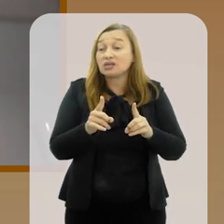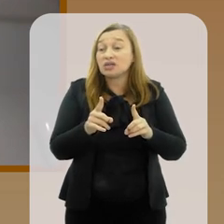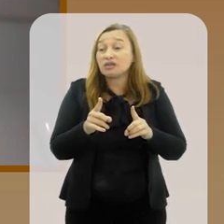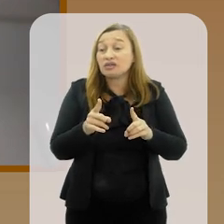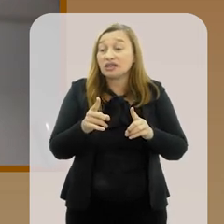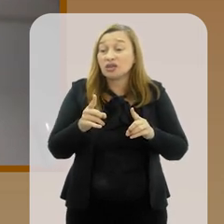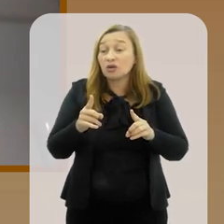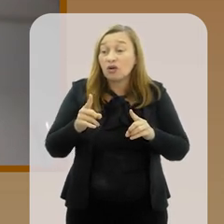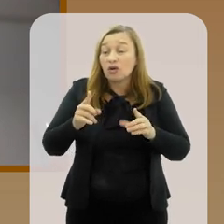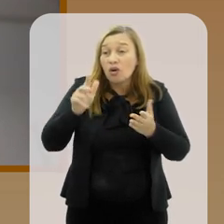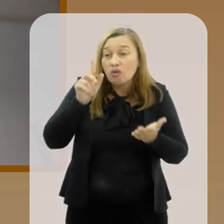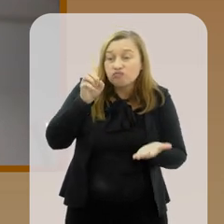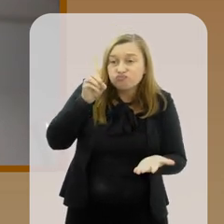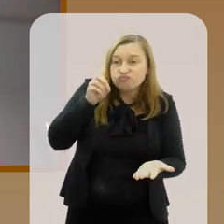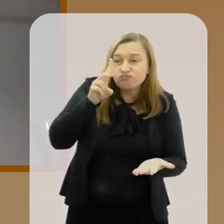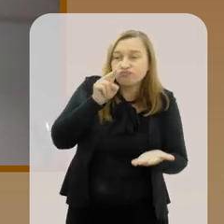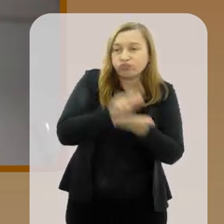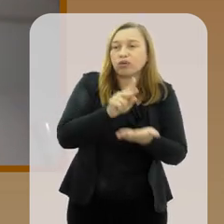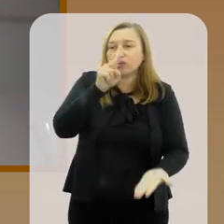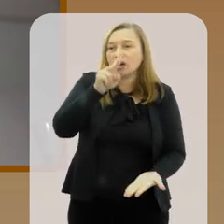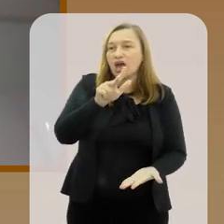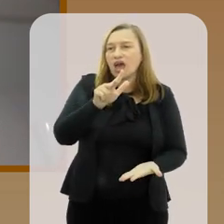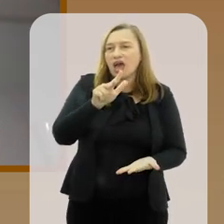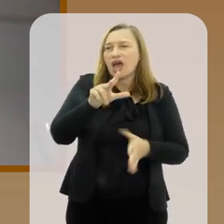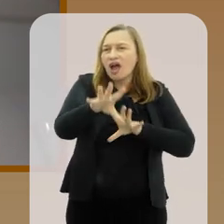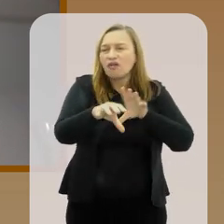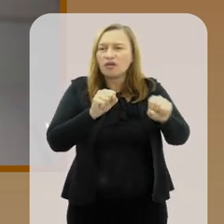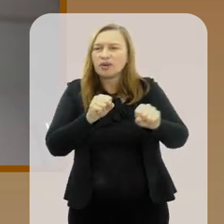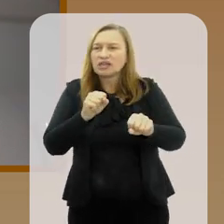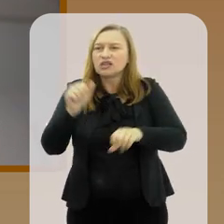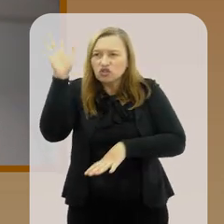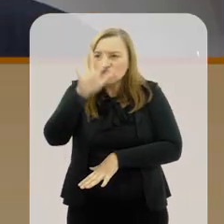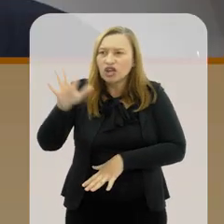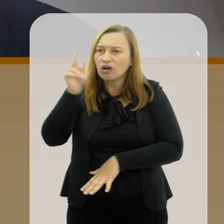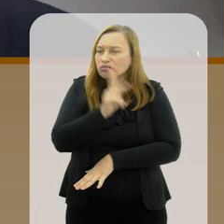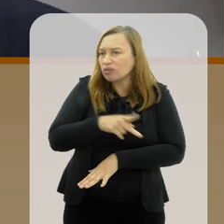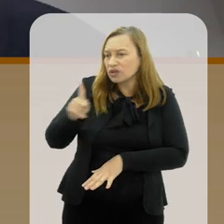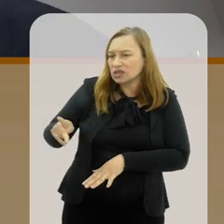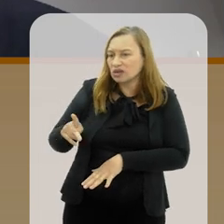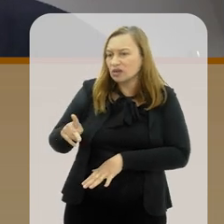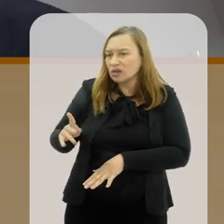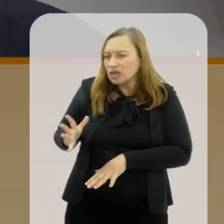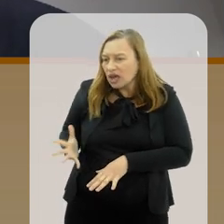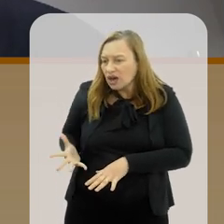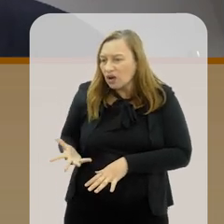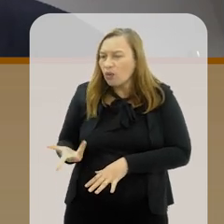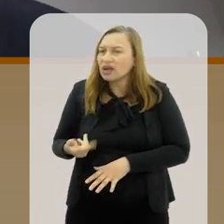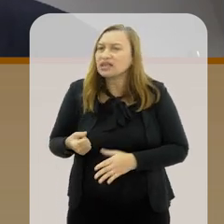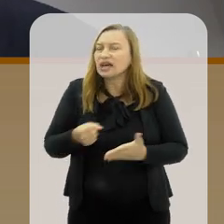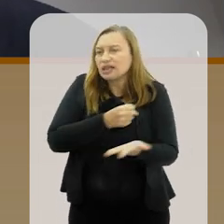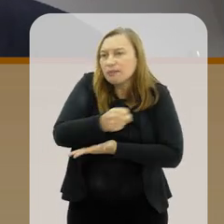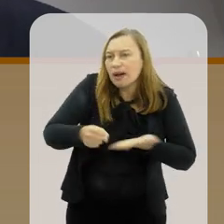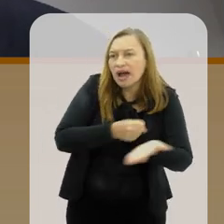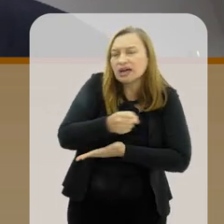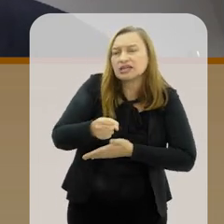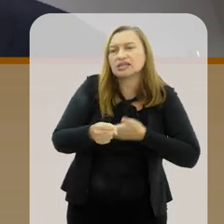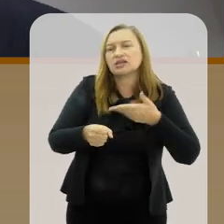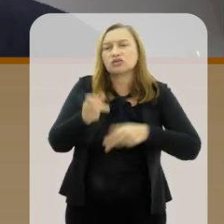o que vai ter o maior efeito imediato é somente a formação geral dos professores e as condições básicas que eles têm.